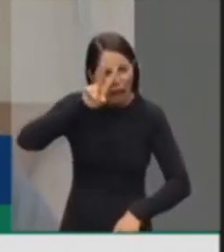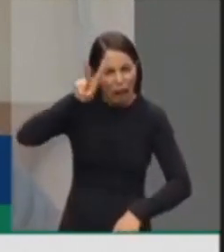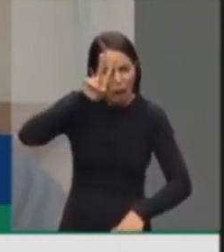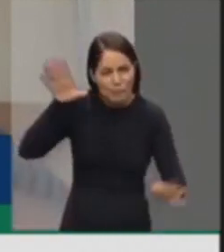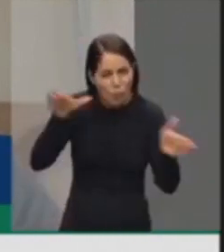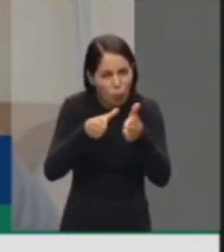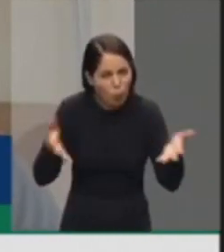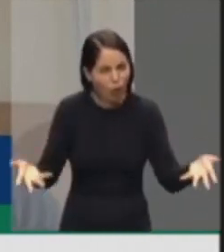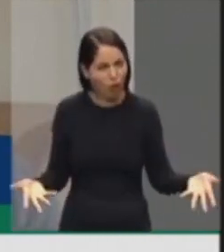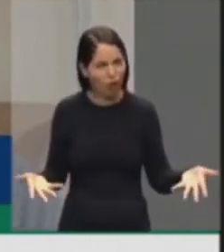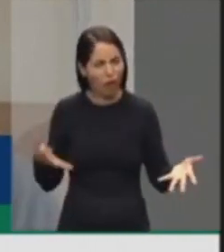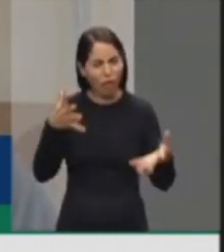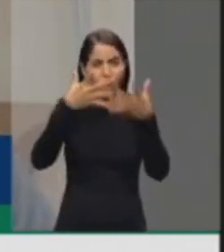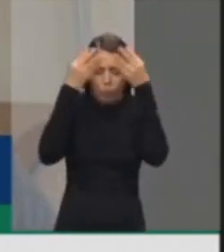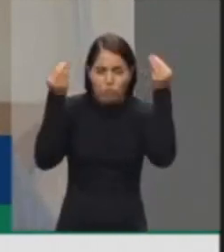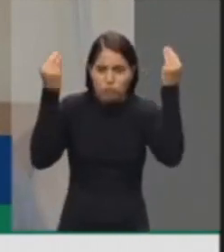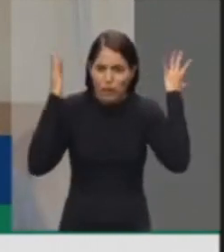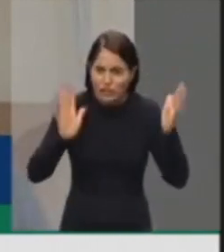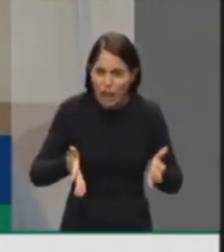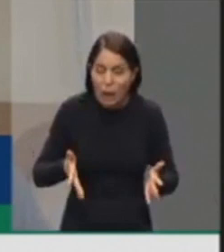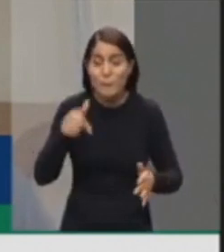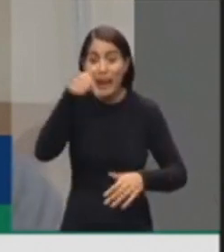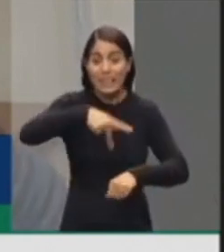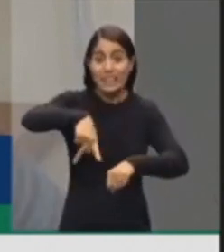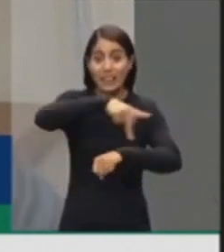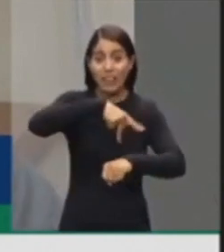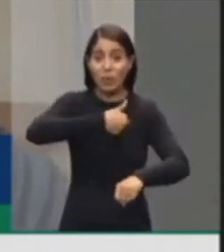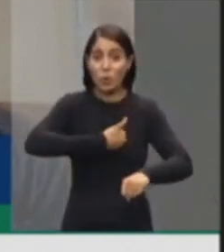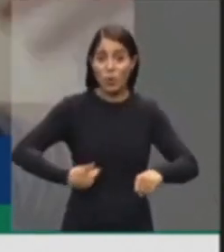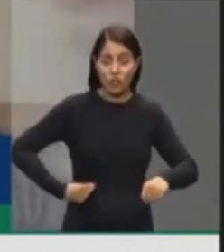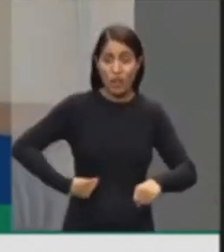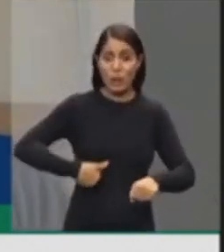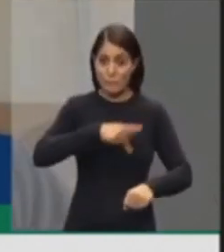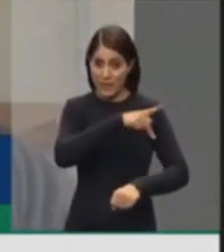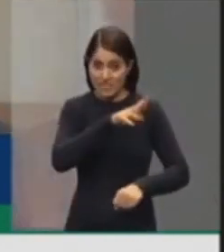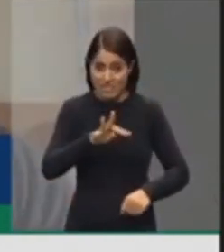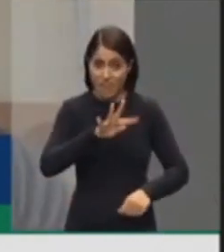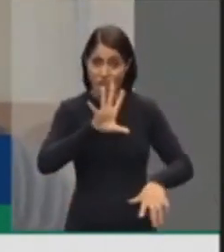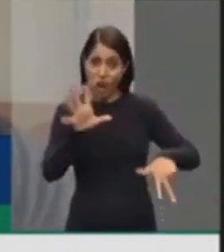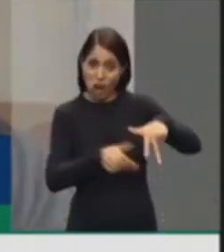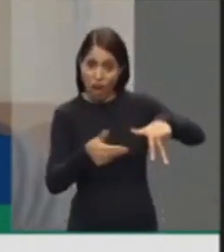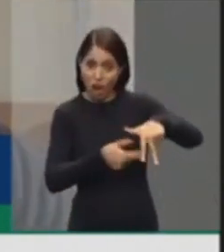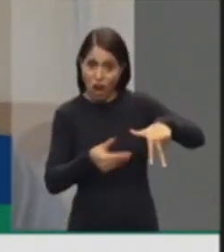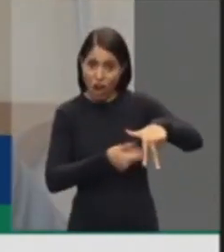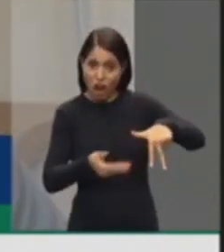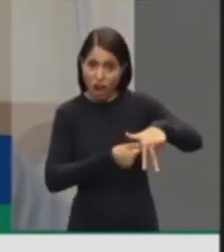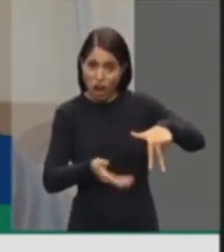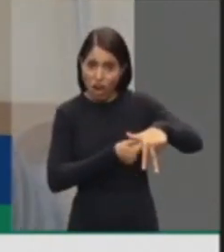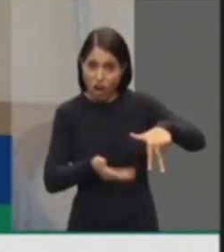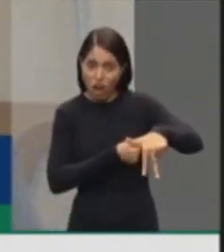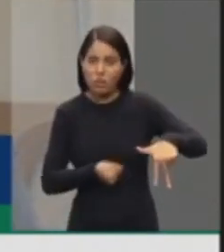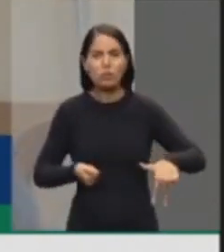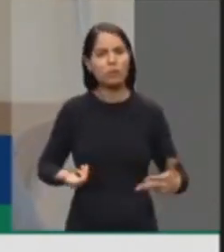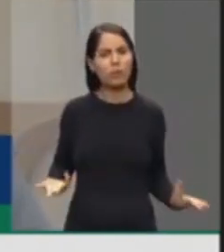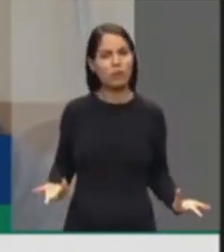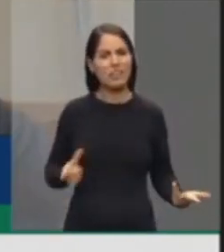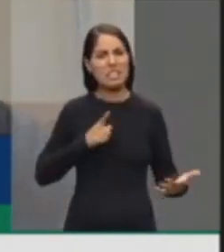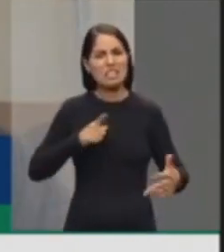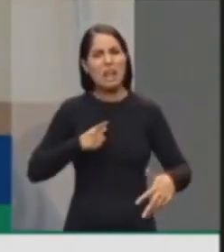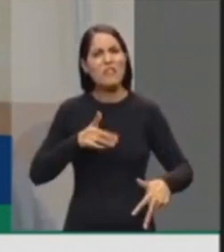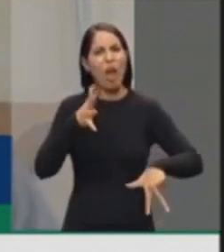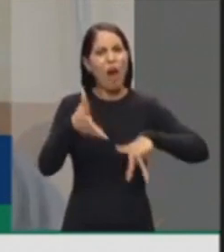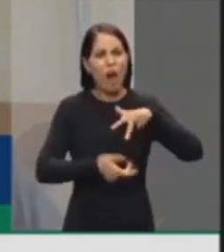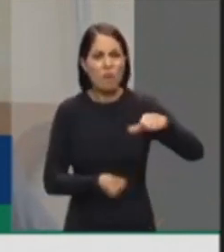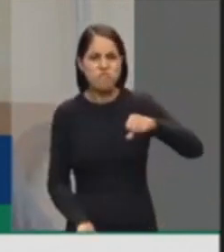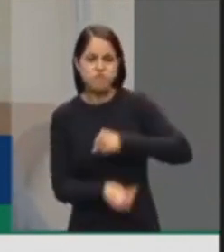foi envolvido com os piores casos de corrupção, com mensalão, petrolão, cuecão, é tudo quanto é que tipo de caso de corrupção. Desviaram